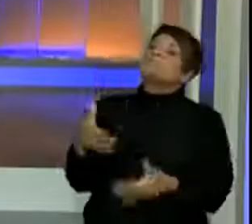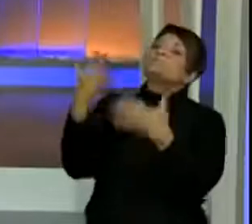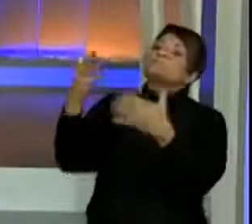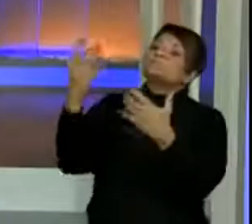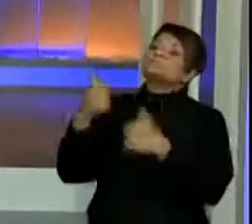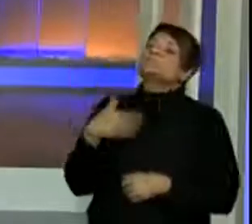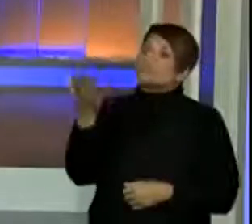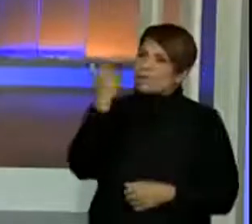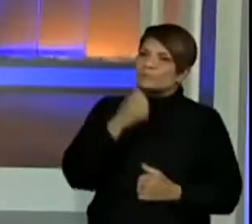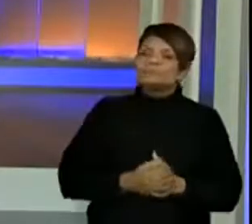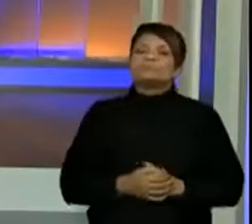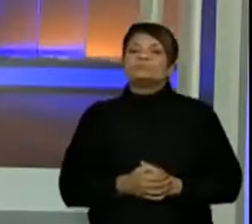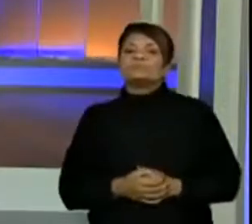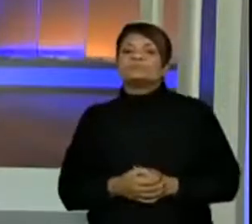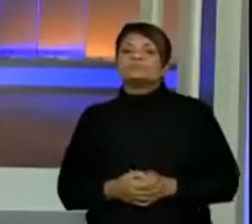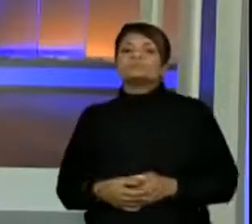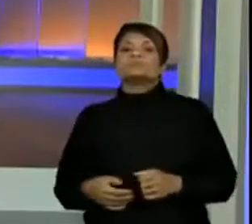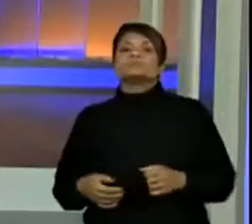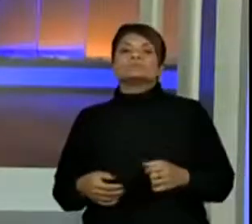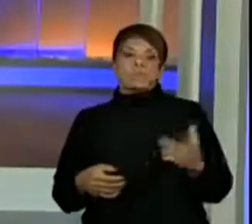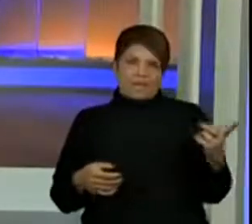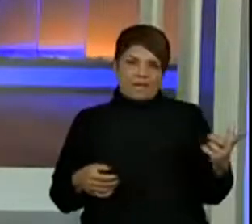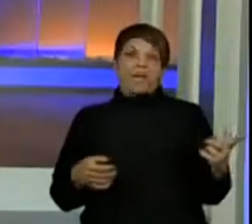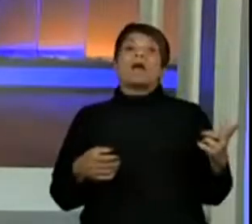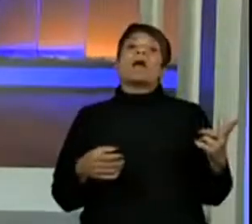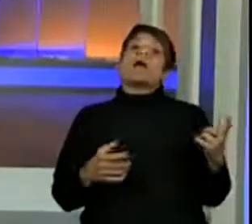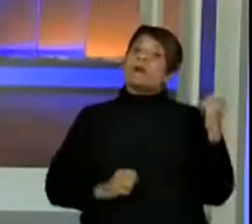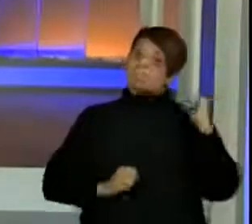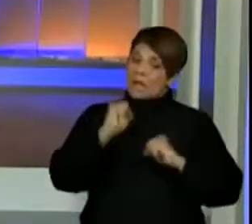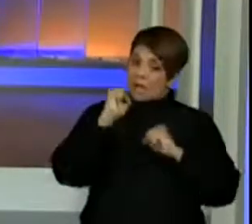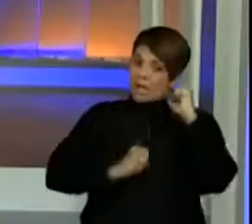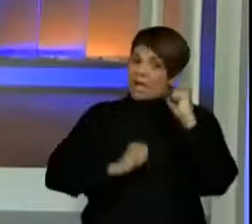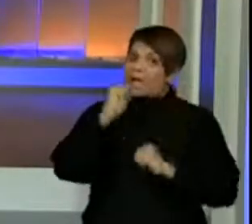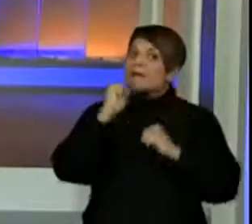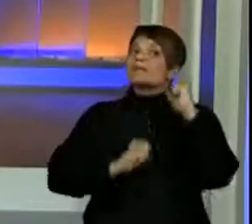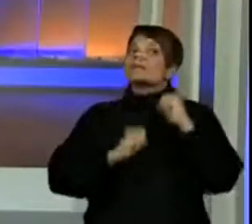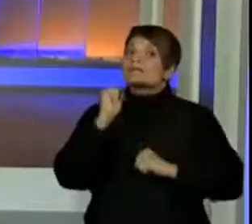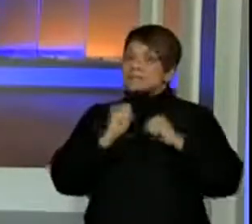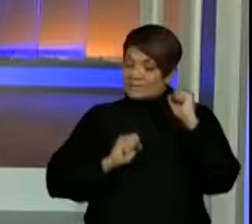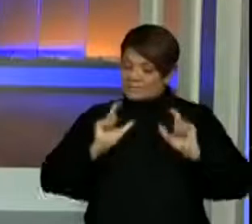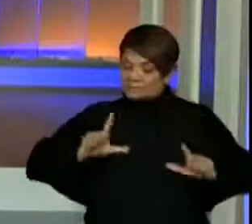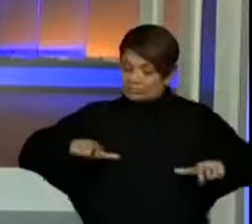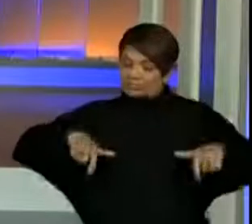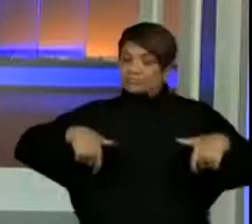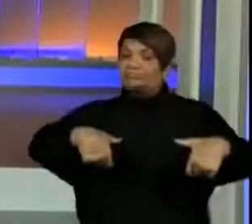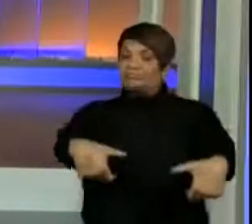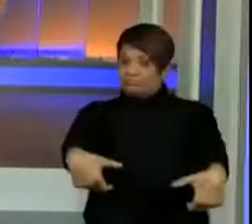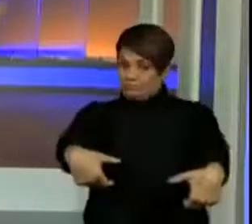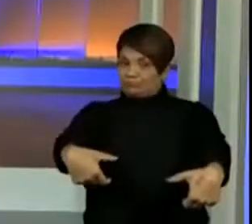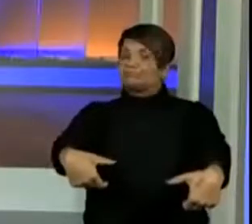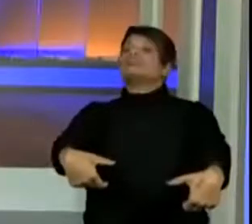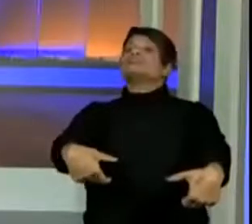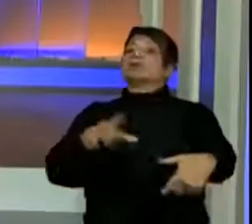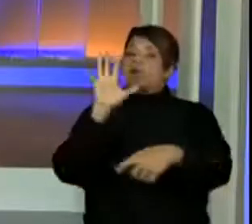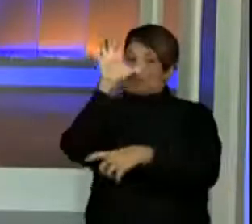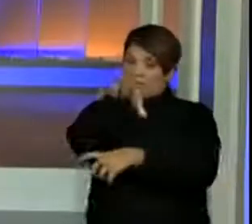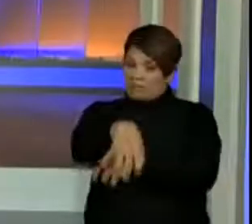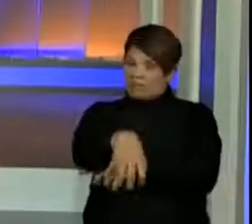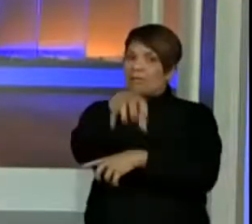Eu vou para o campo, máquinas. Olha que 10! Máquinas, trator,